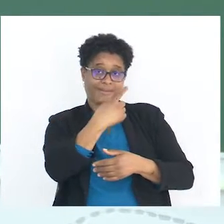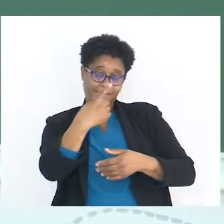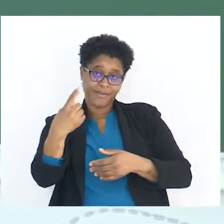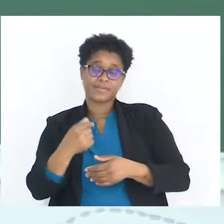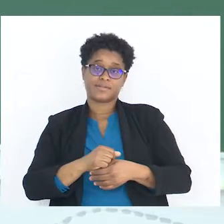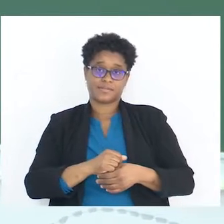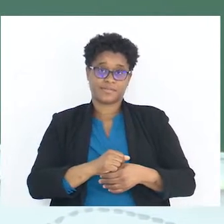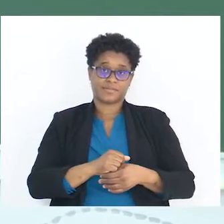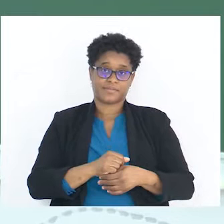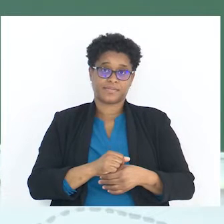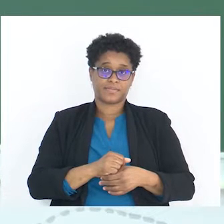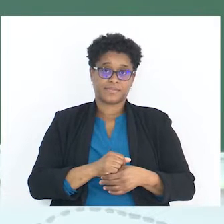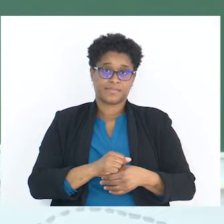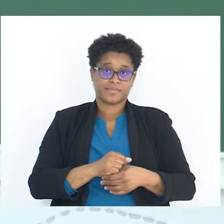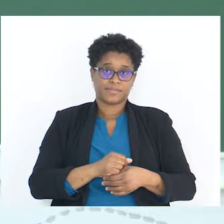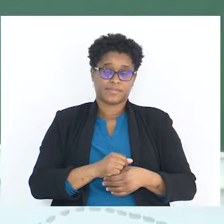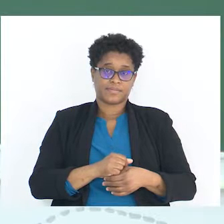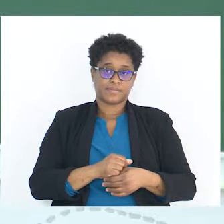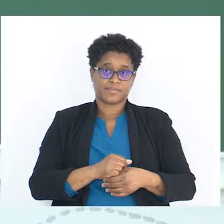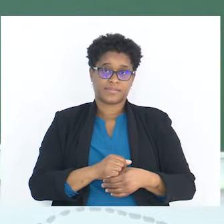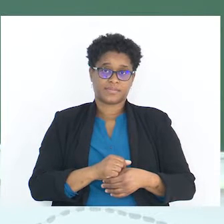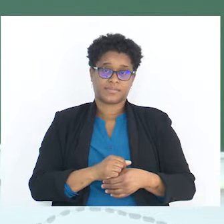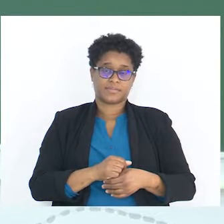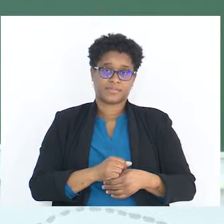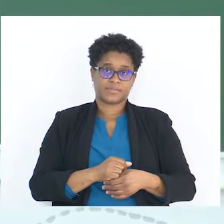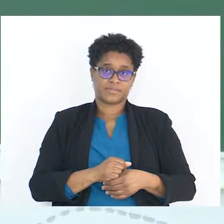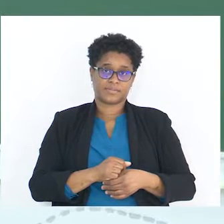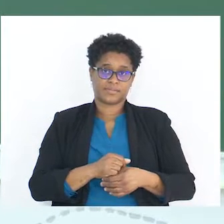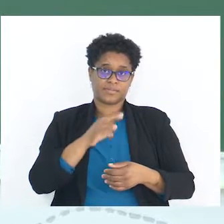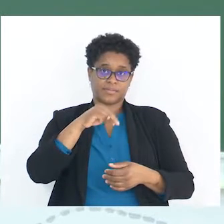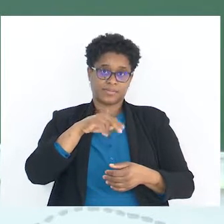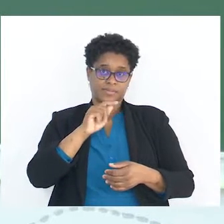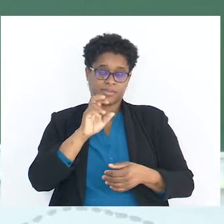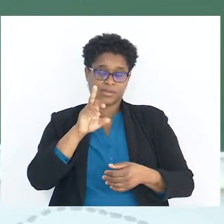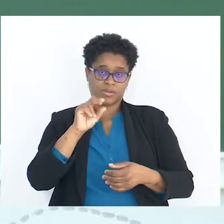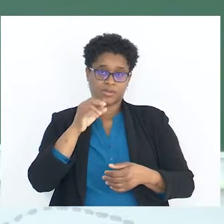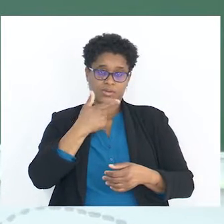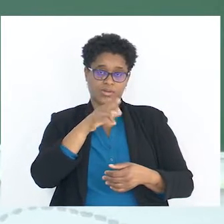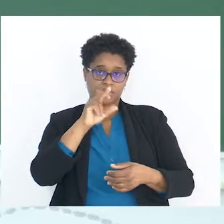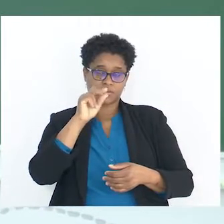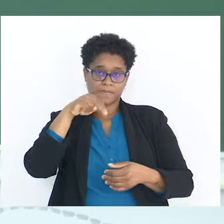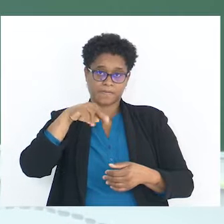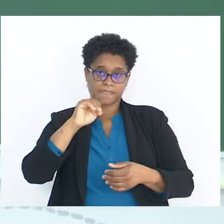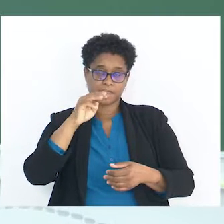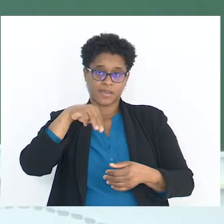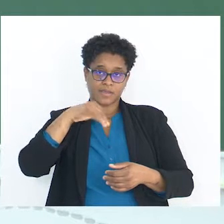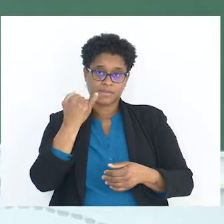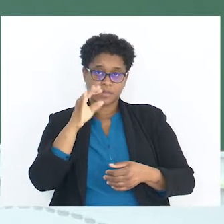cada neurotransmissor